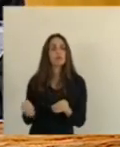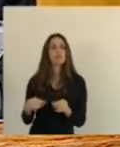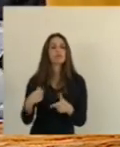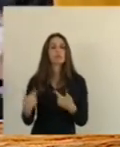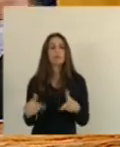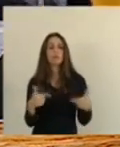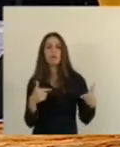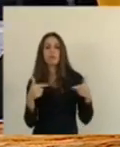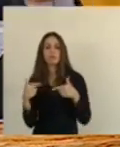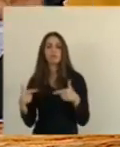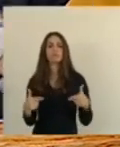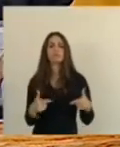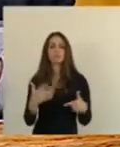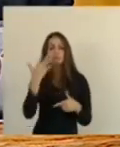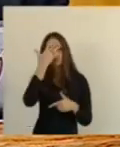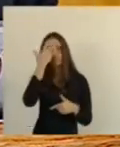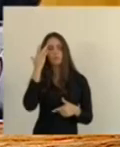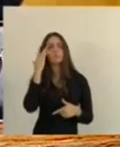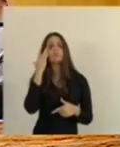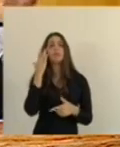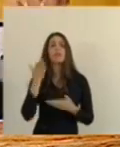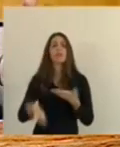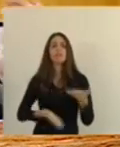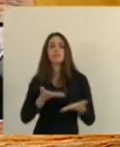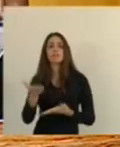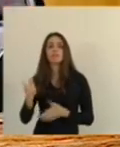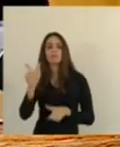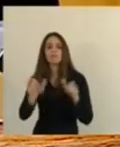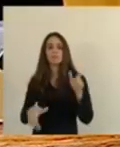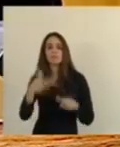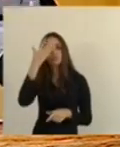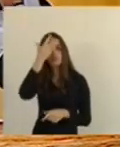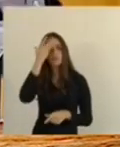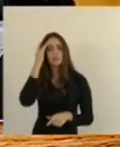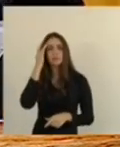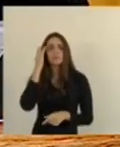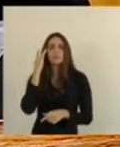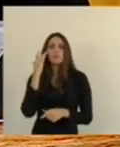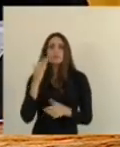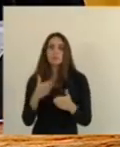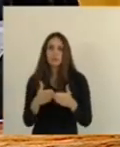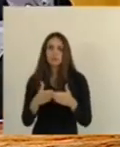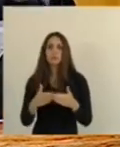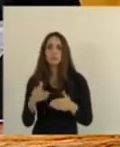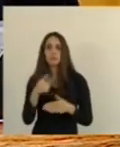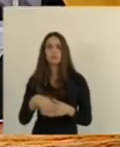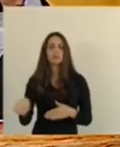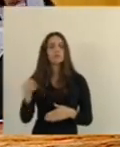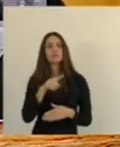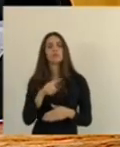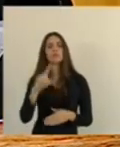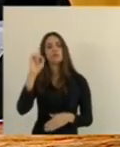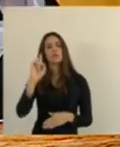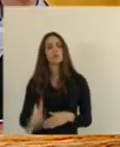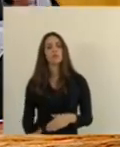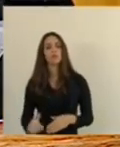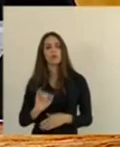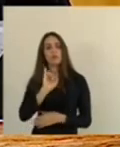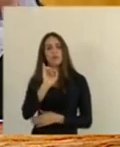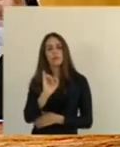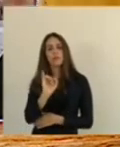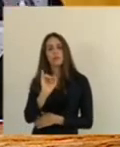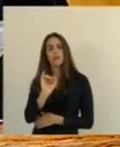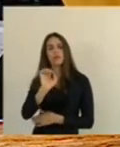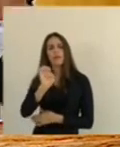dos funcionários e até, assim, o atendimento ao público. Então, pedimos aqui para a diretoria do Incapé, junto